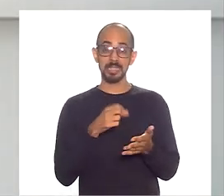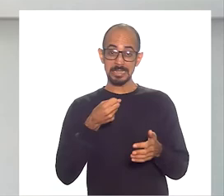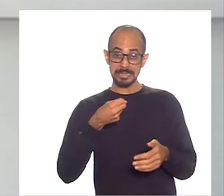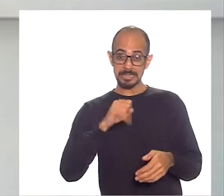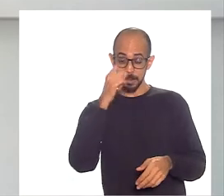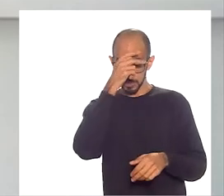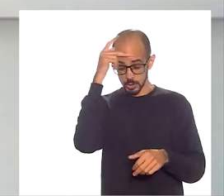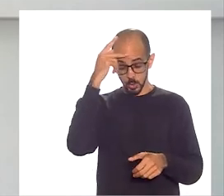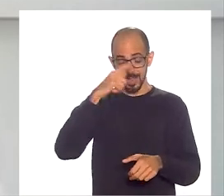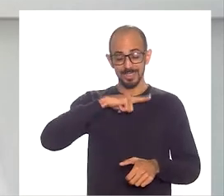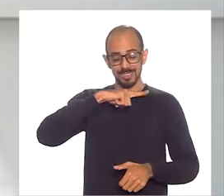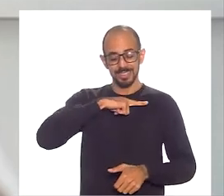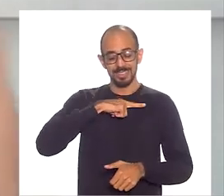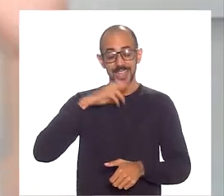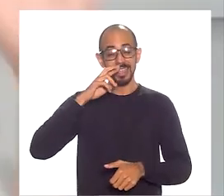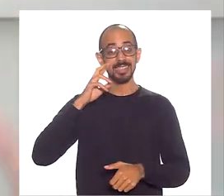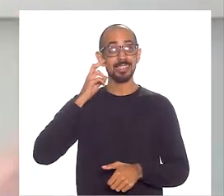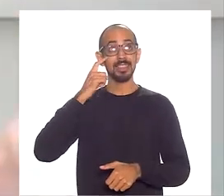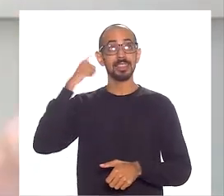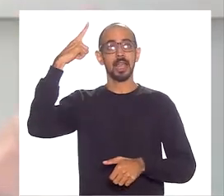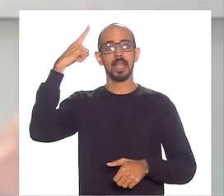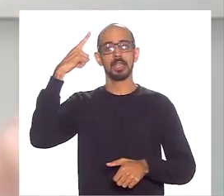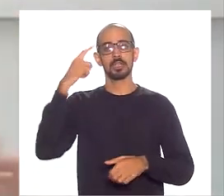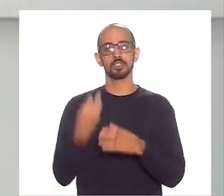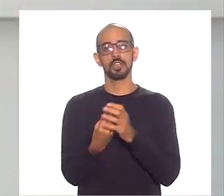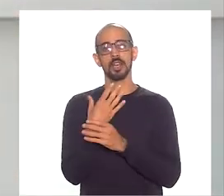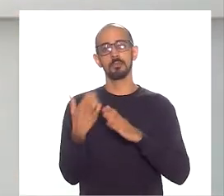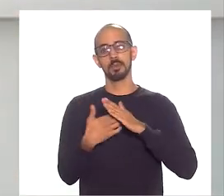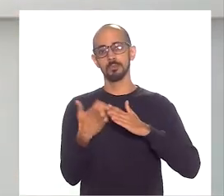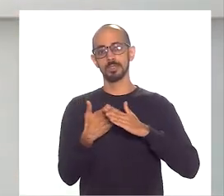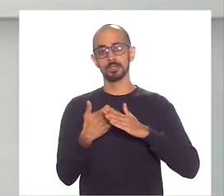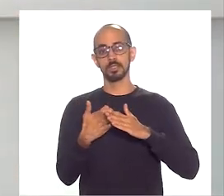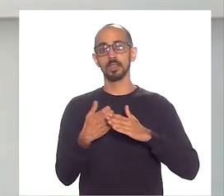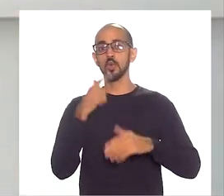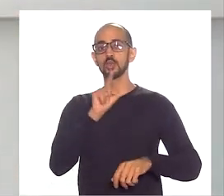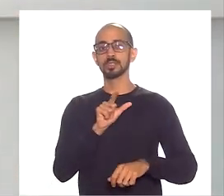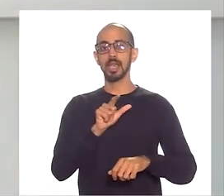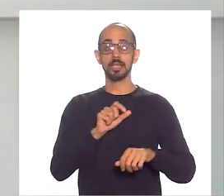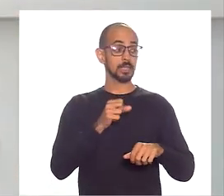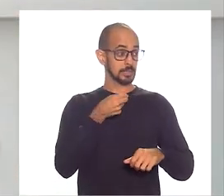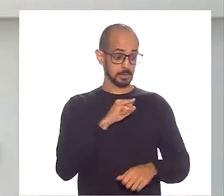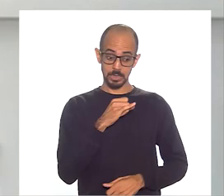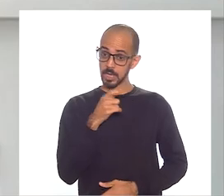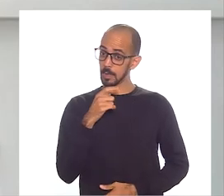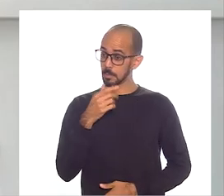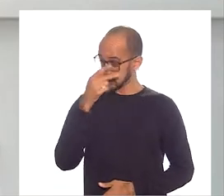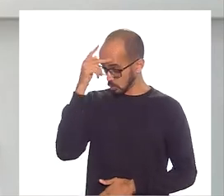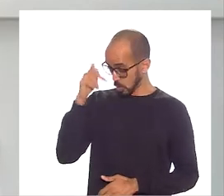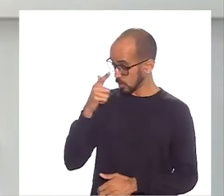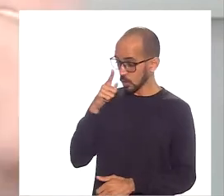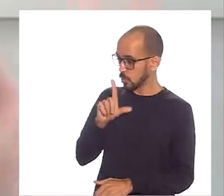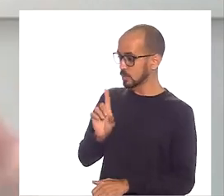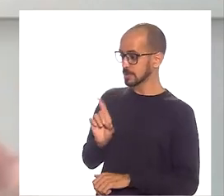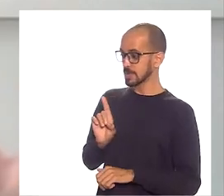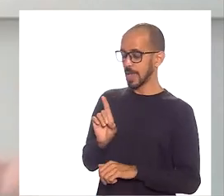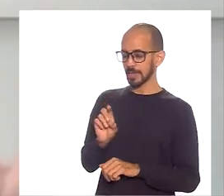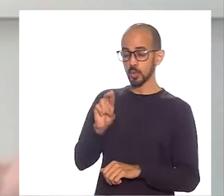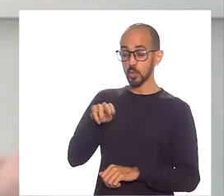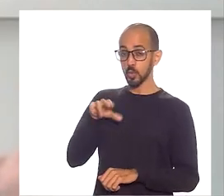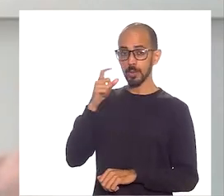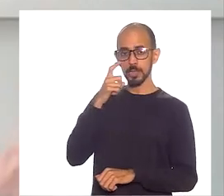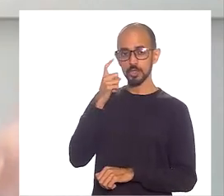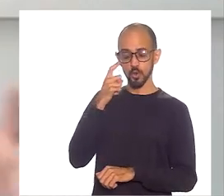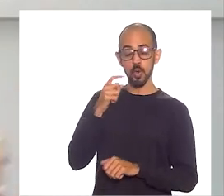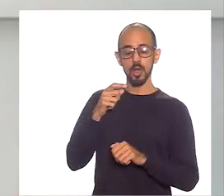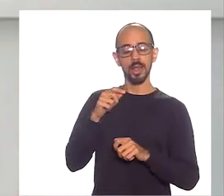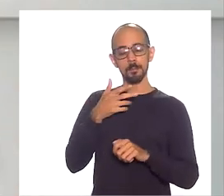bem empreendedora, ela aflora, né? Quem não tem bem empreendedora, percebe que pode fazer,